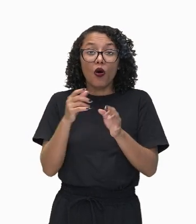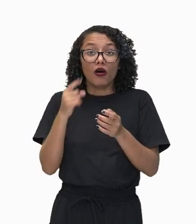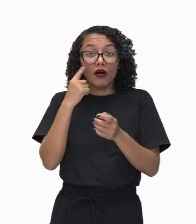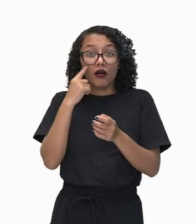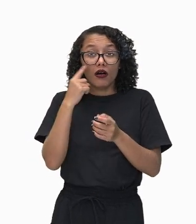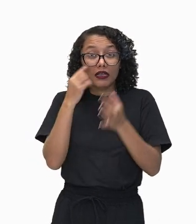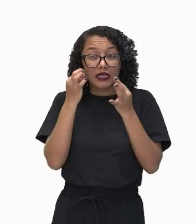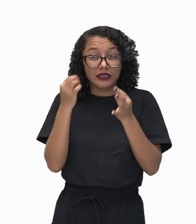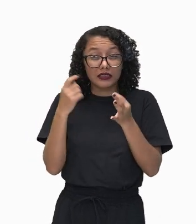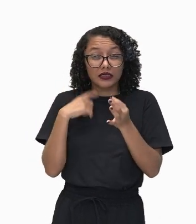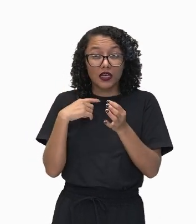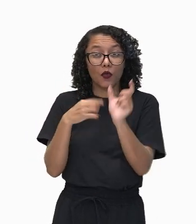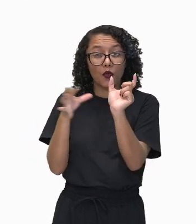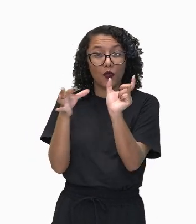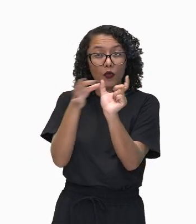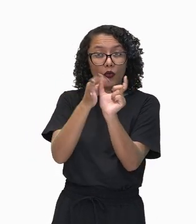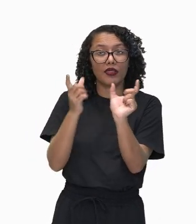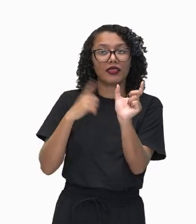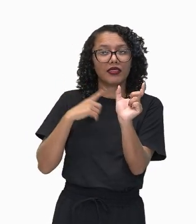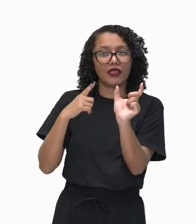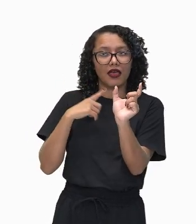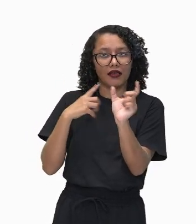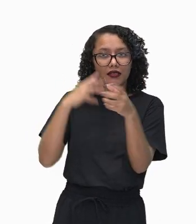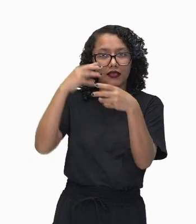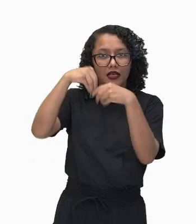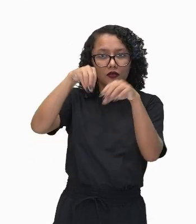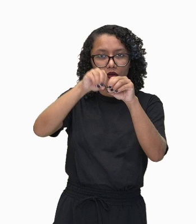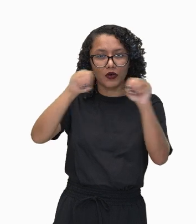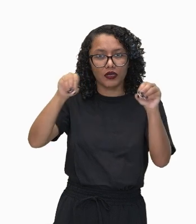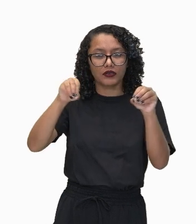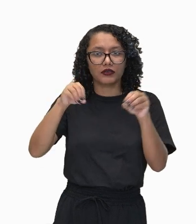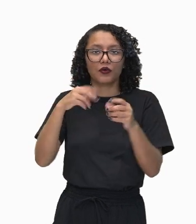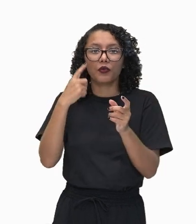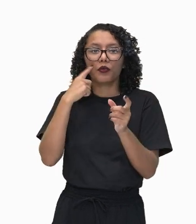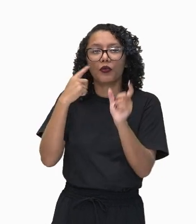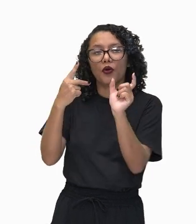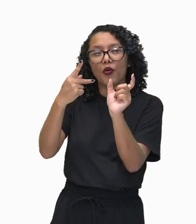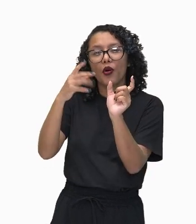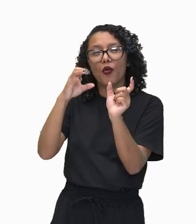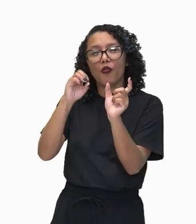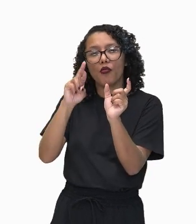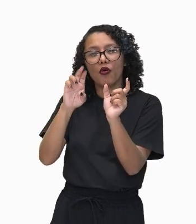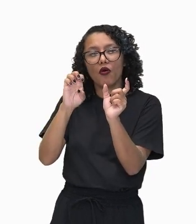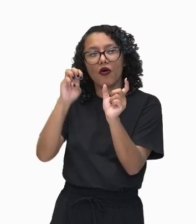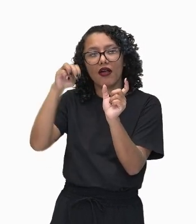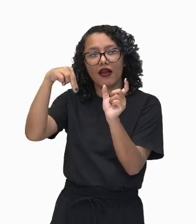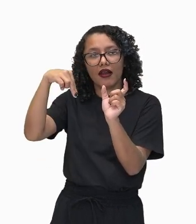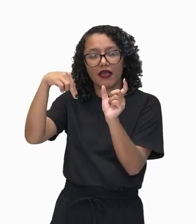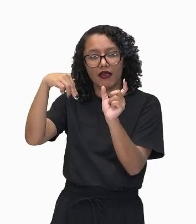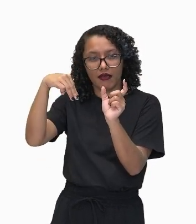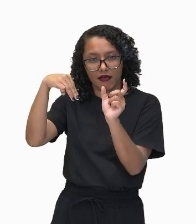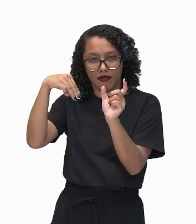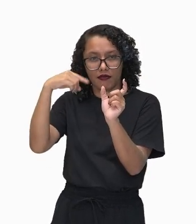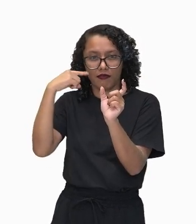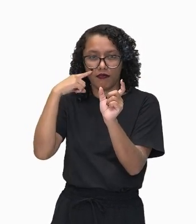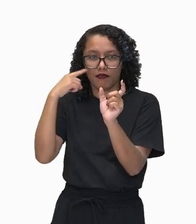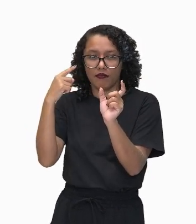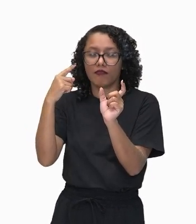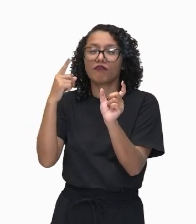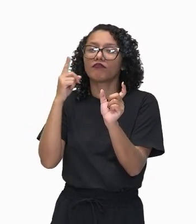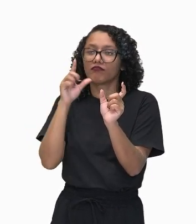aqui, ó. Uma conjunção que diz o seguinte, ó. Porém. Notem que esse porém,